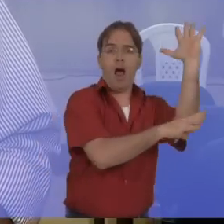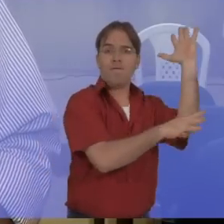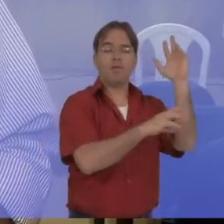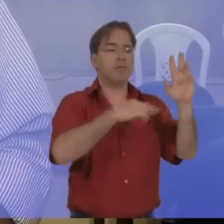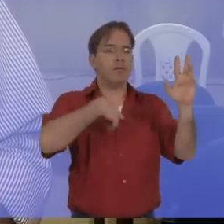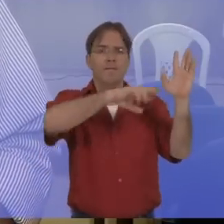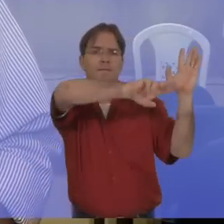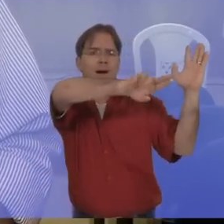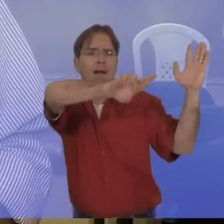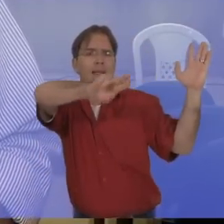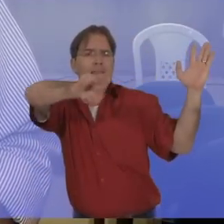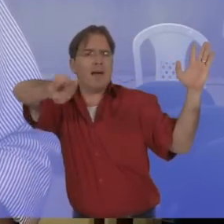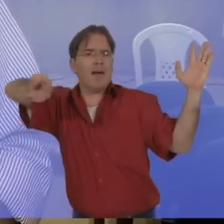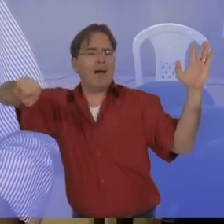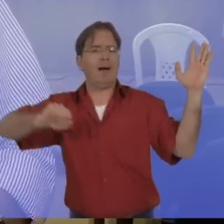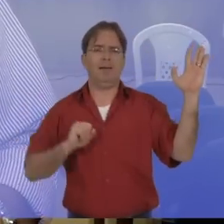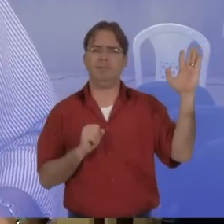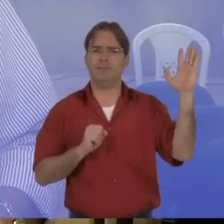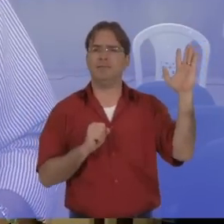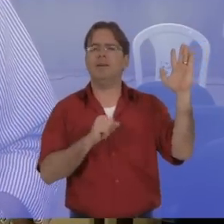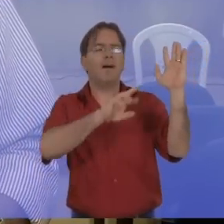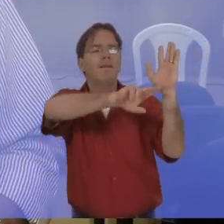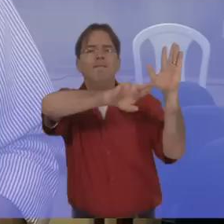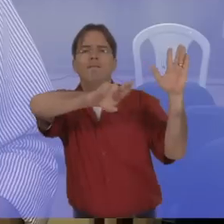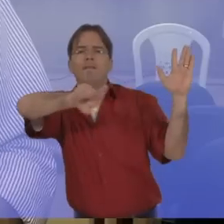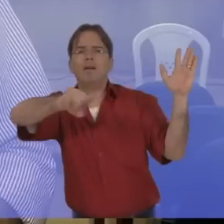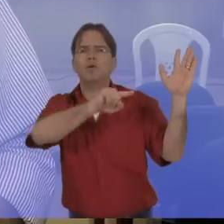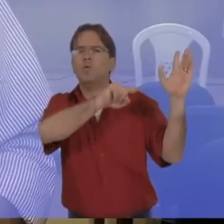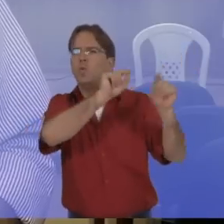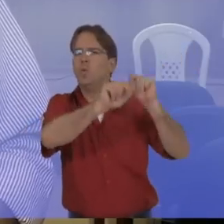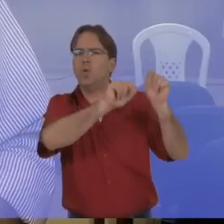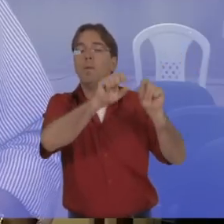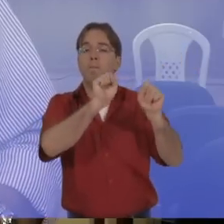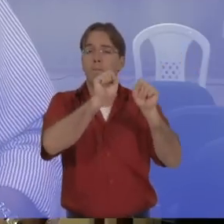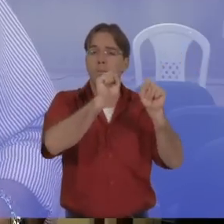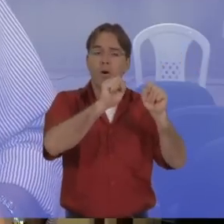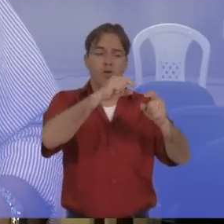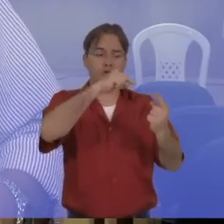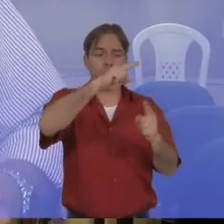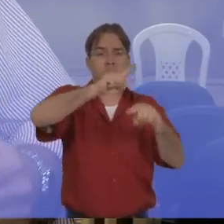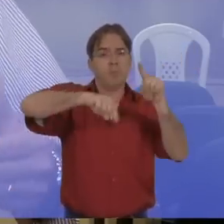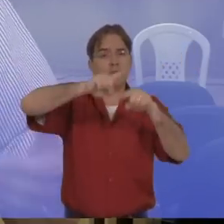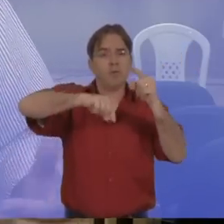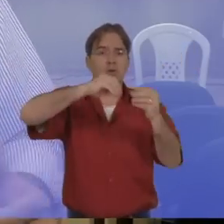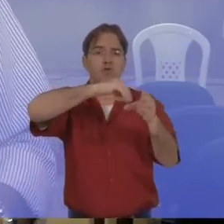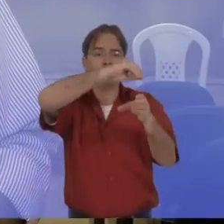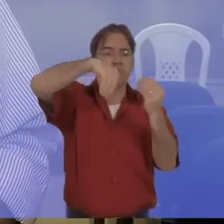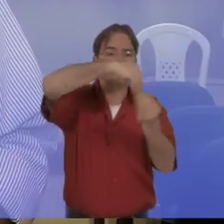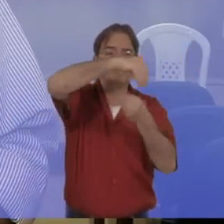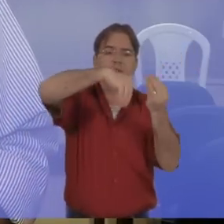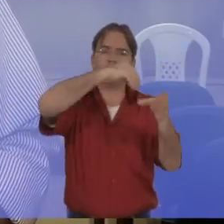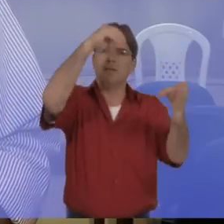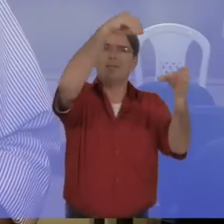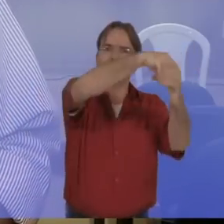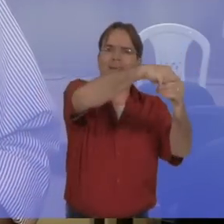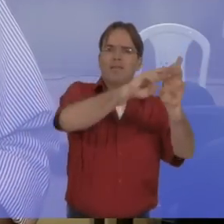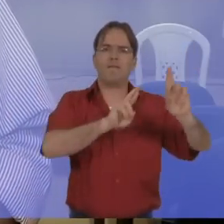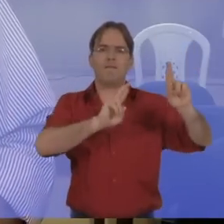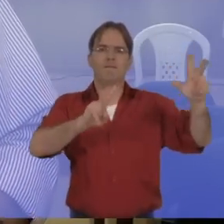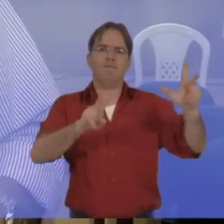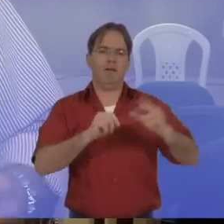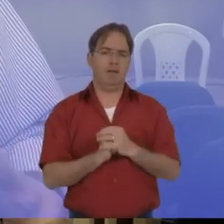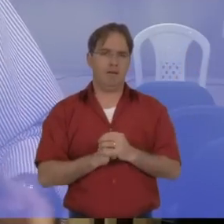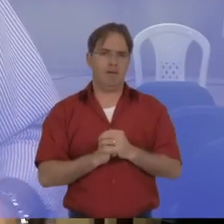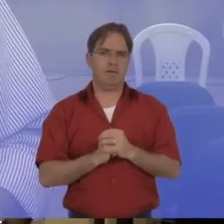que elas podem ter variedades diferenciadas e que tenham concentrações dessas substâncias diferenciadas.